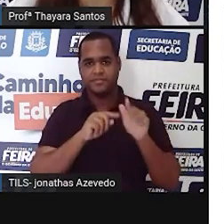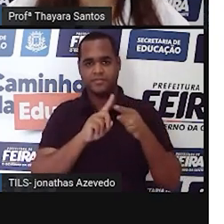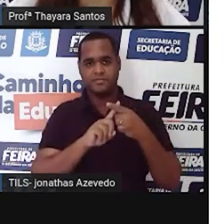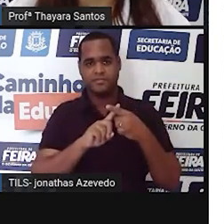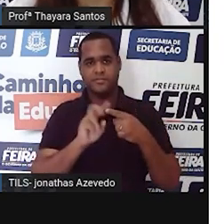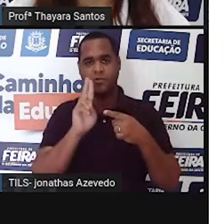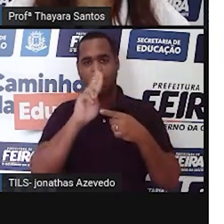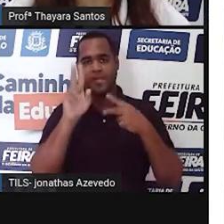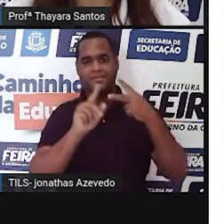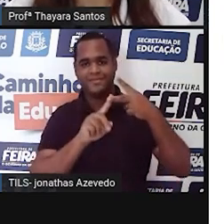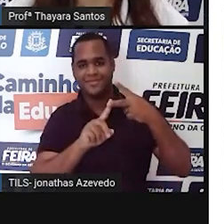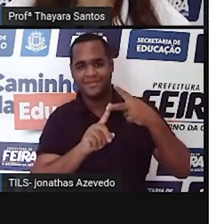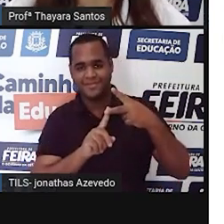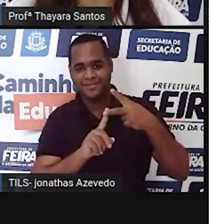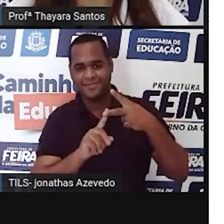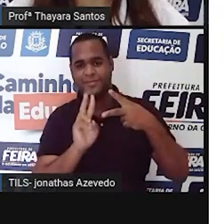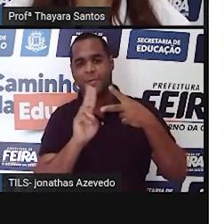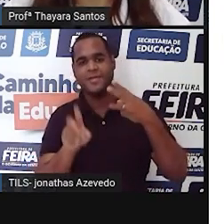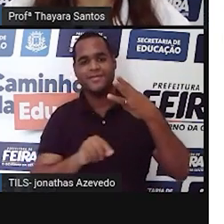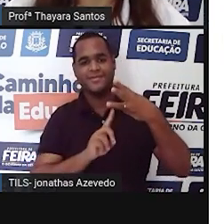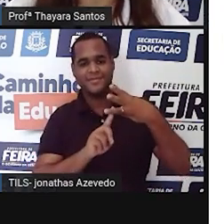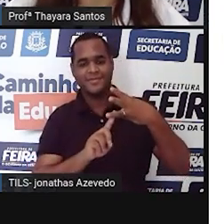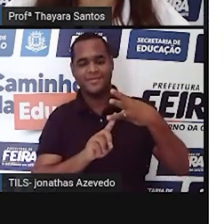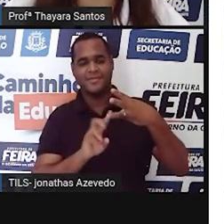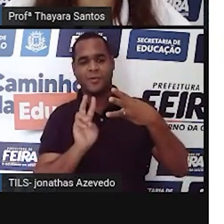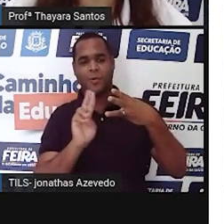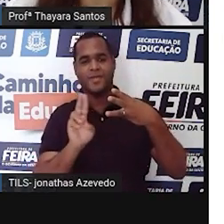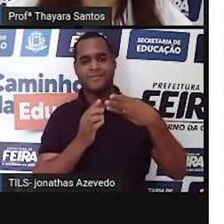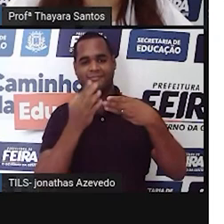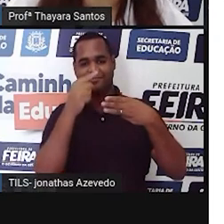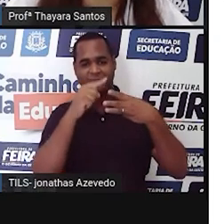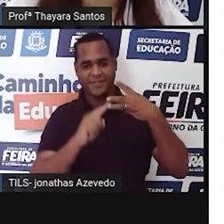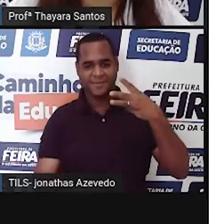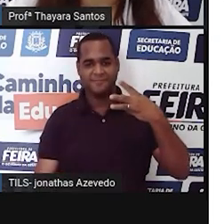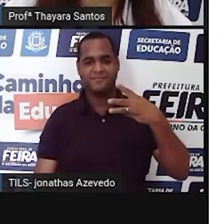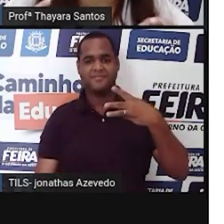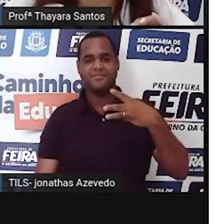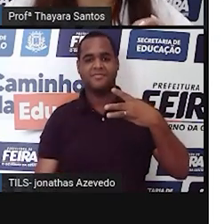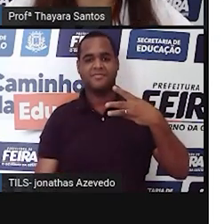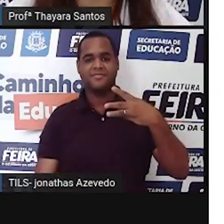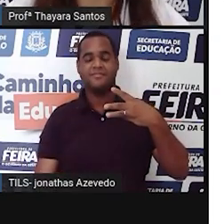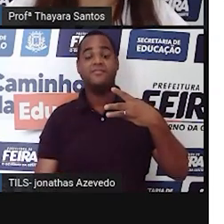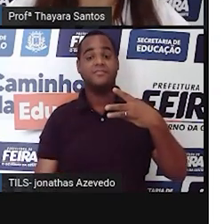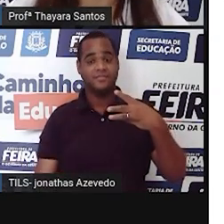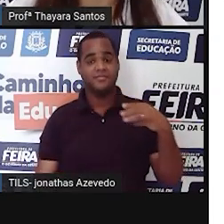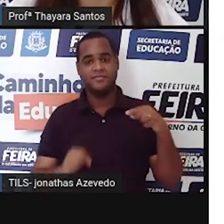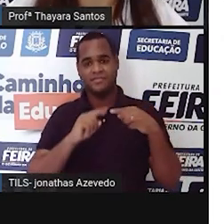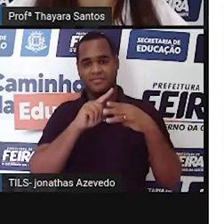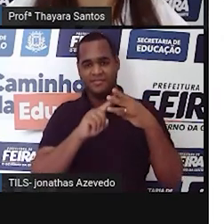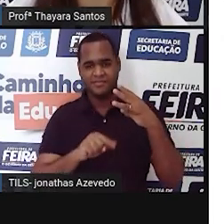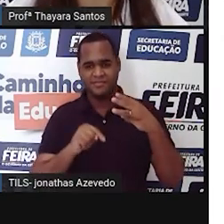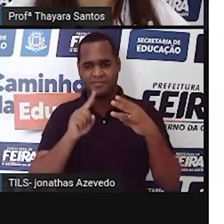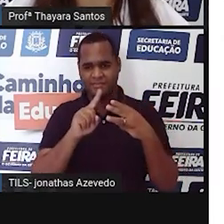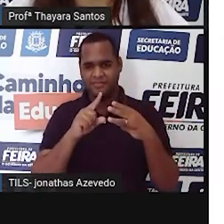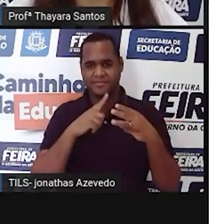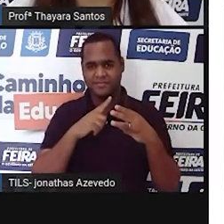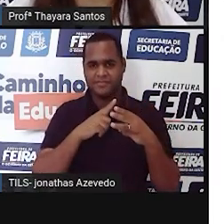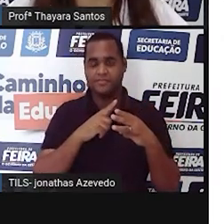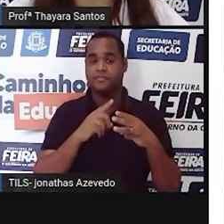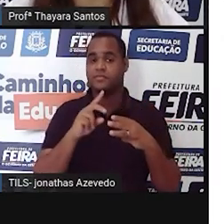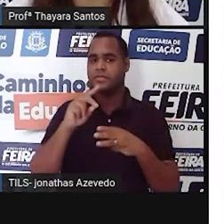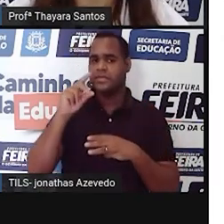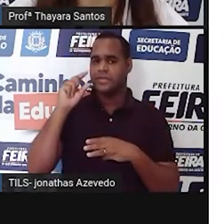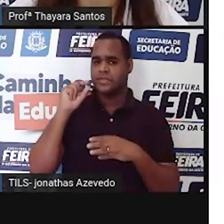o Francis Crick, James Watson e Maurice Wilkins. Esses três pesquisadores, na